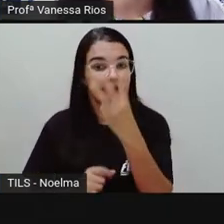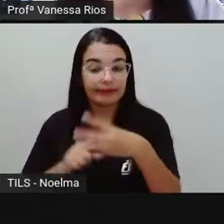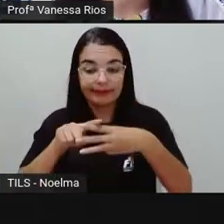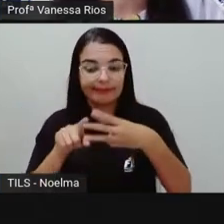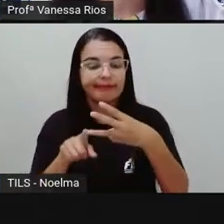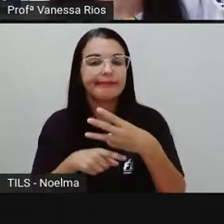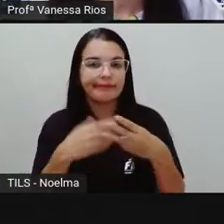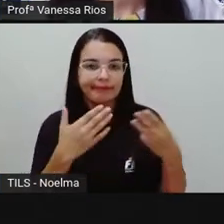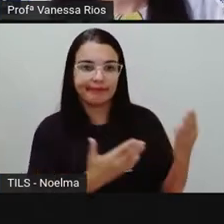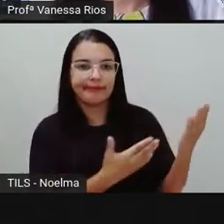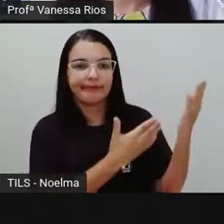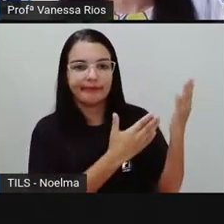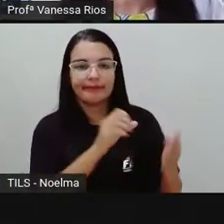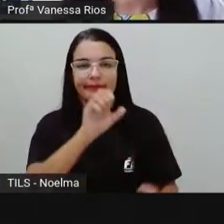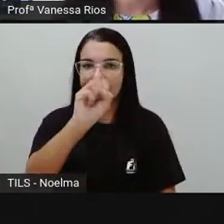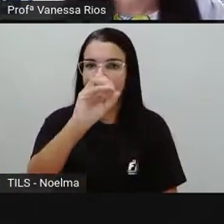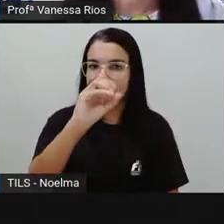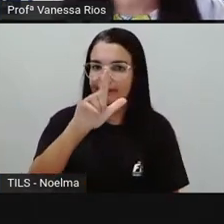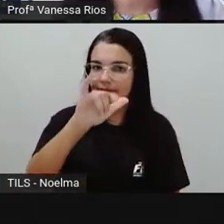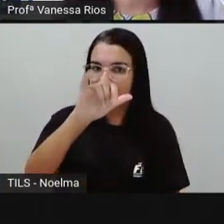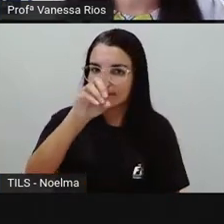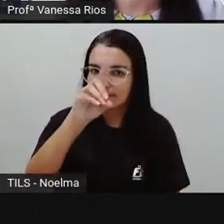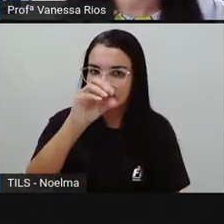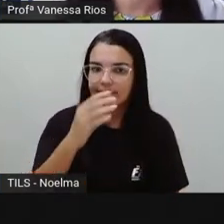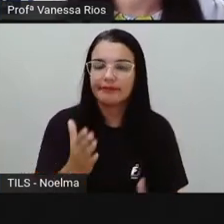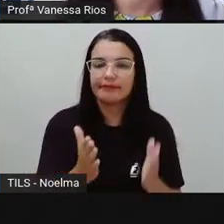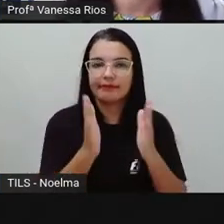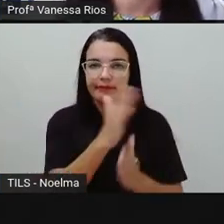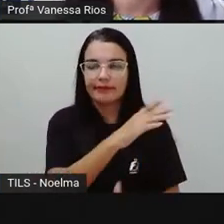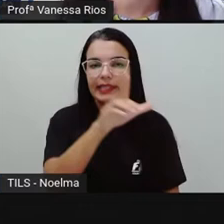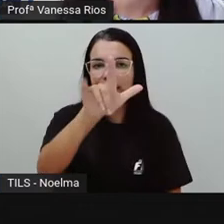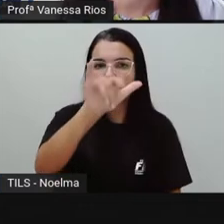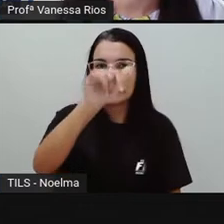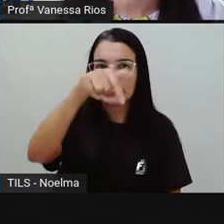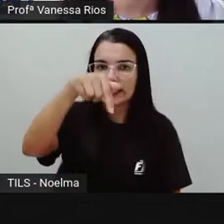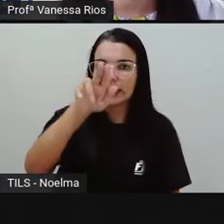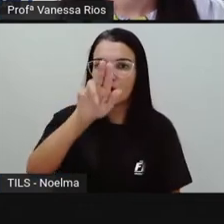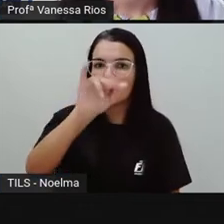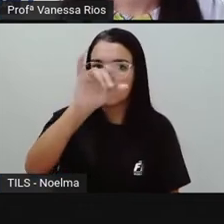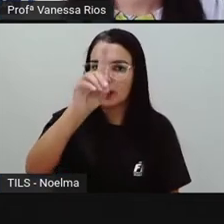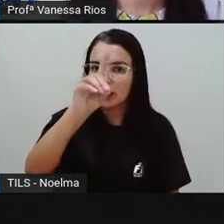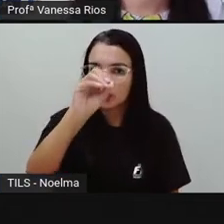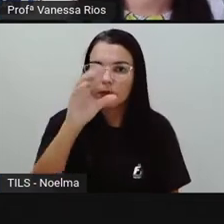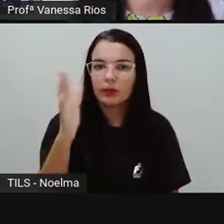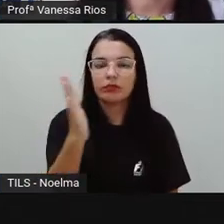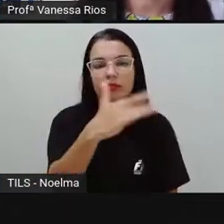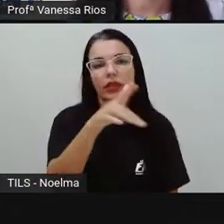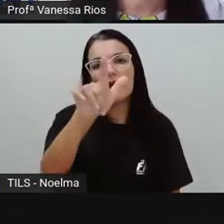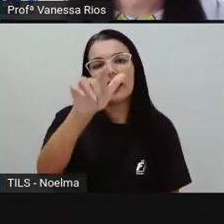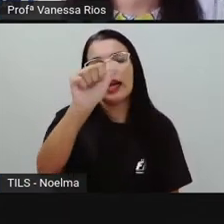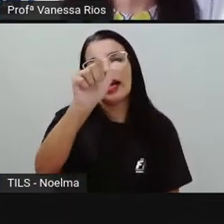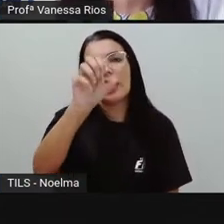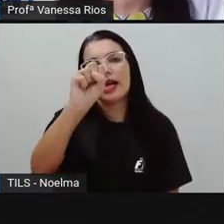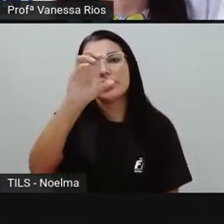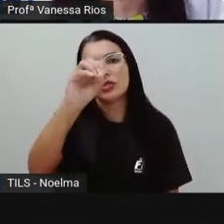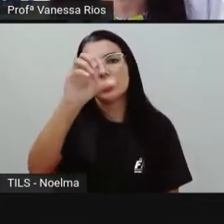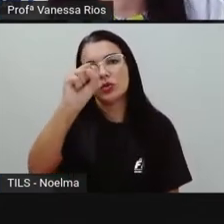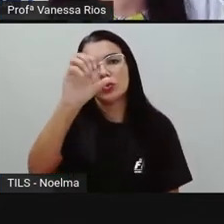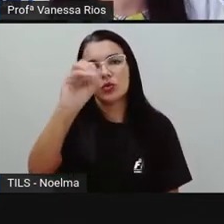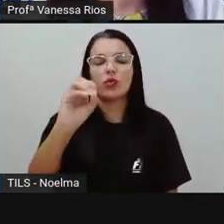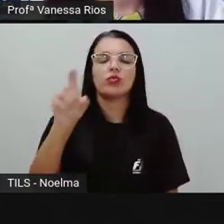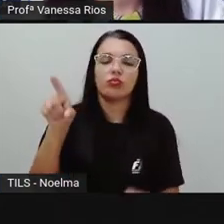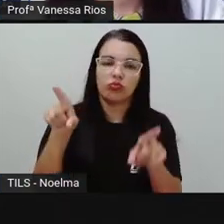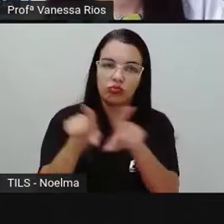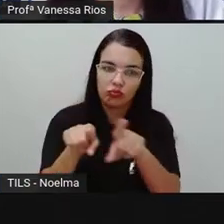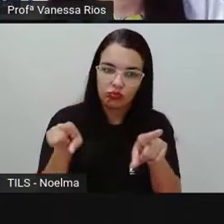físicos da água. E também podem aparecer esses estados físicos a outros materiais que fazem parte,